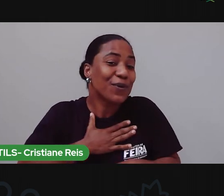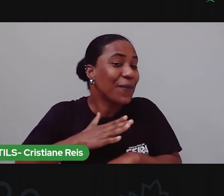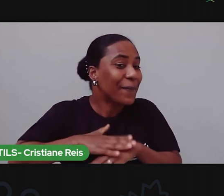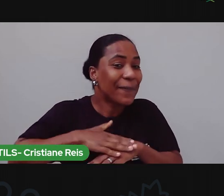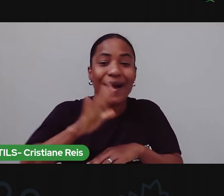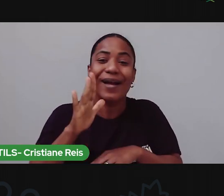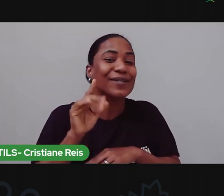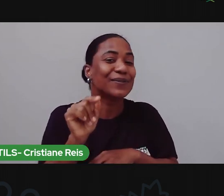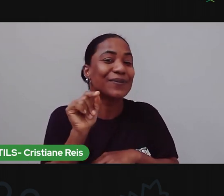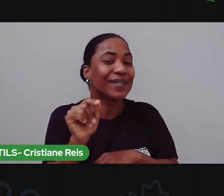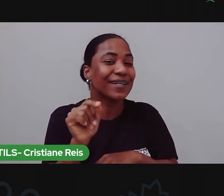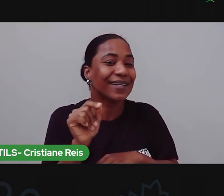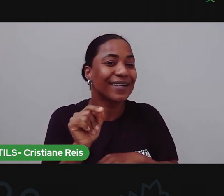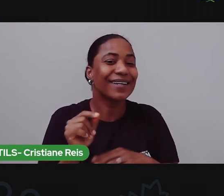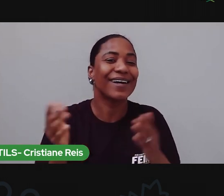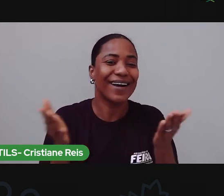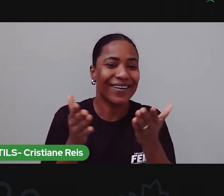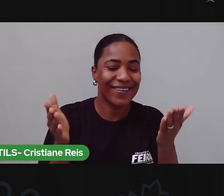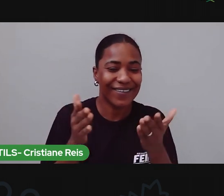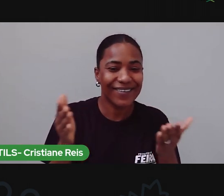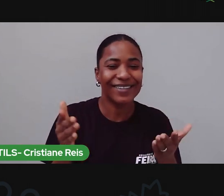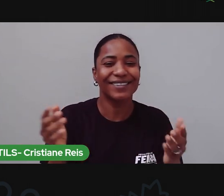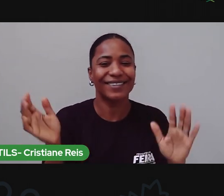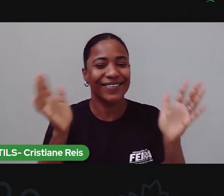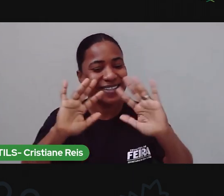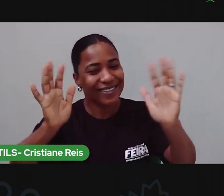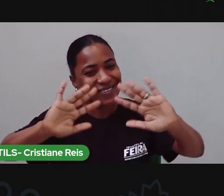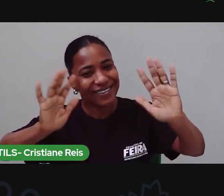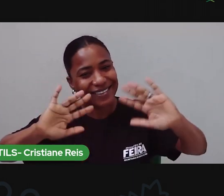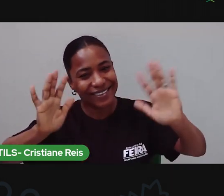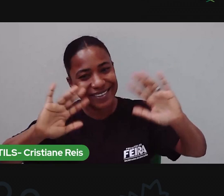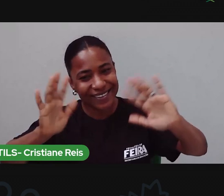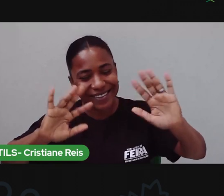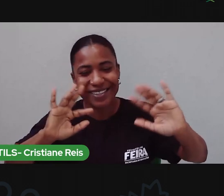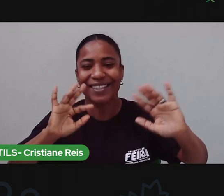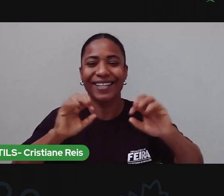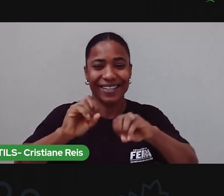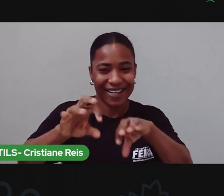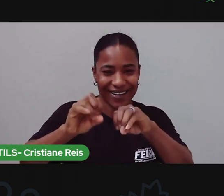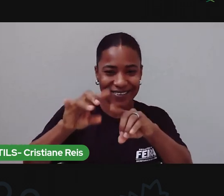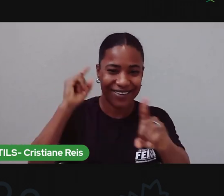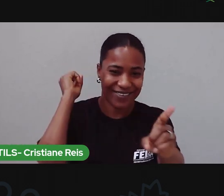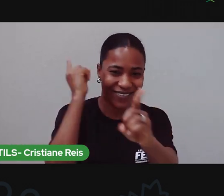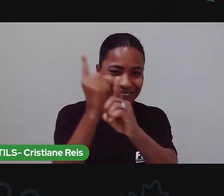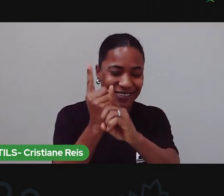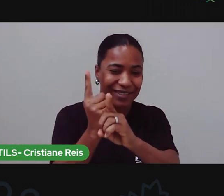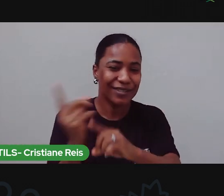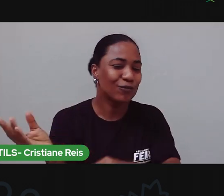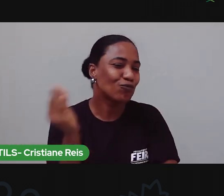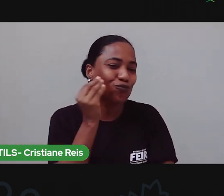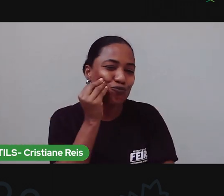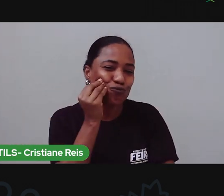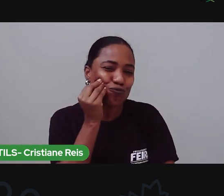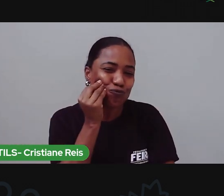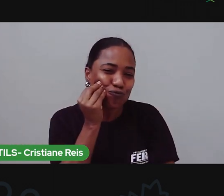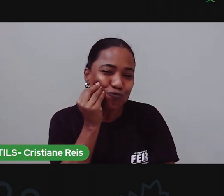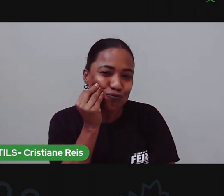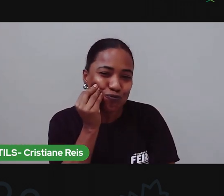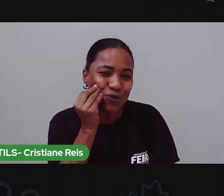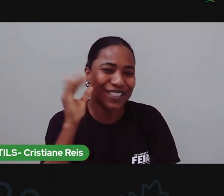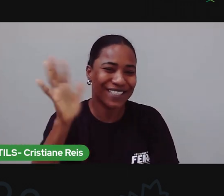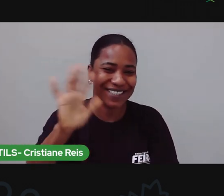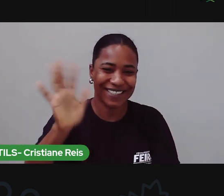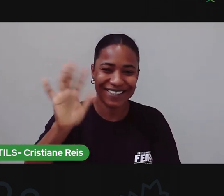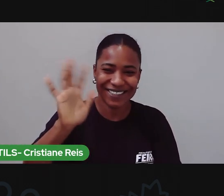Agora, a gente vai se despedir e nos encontramos na próxima aula, tá? Um beijo grande. Até